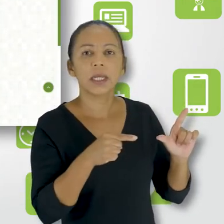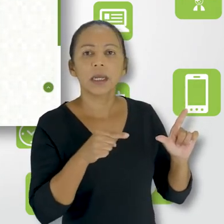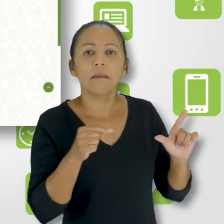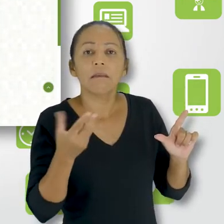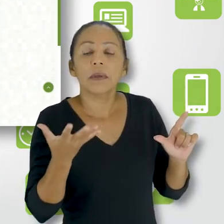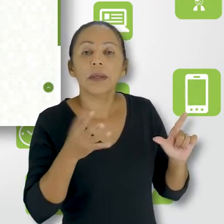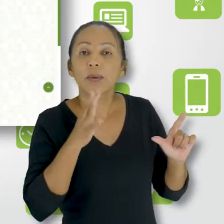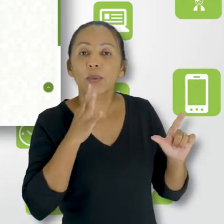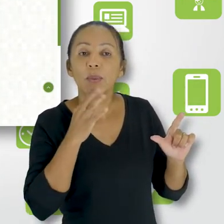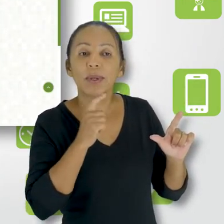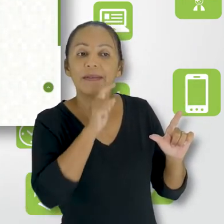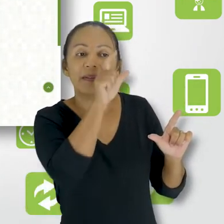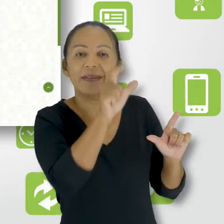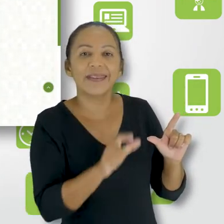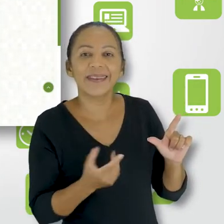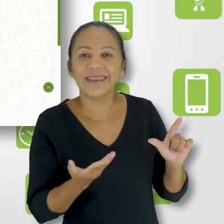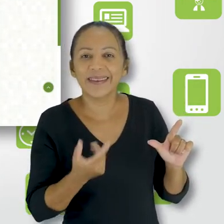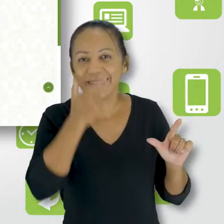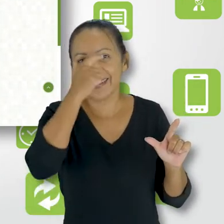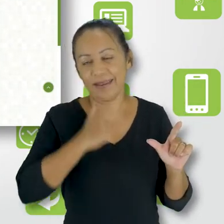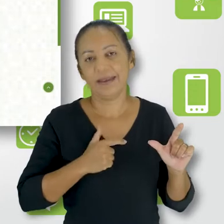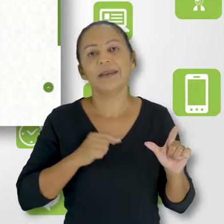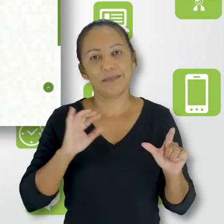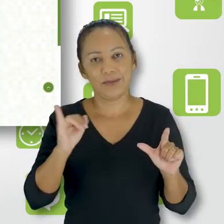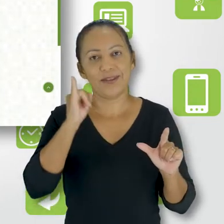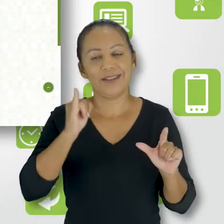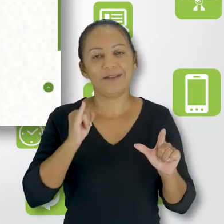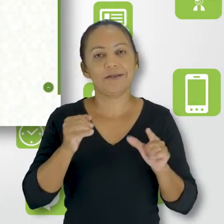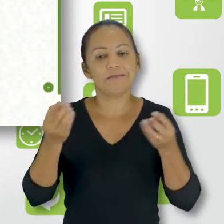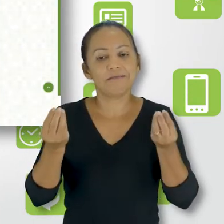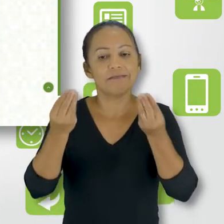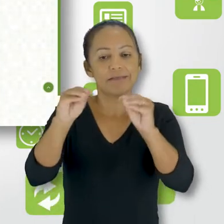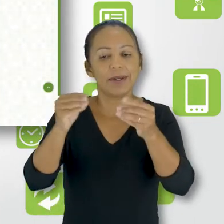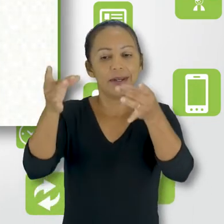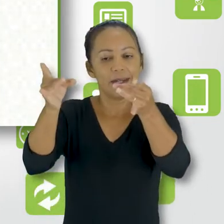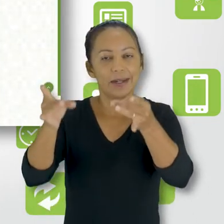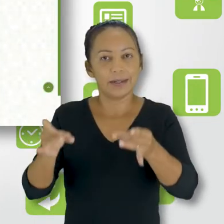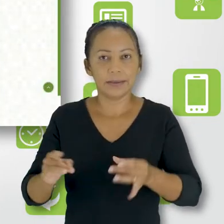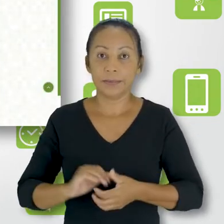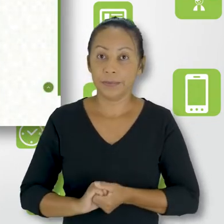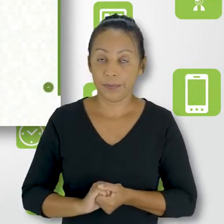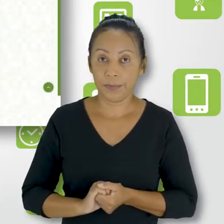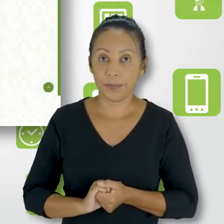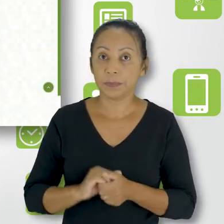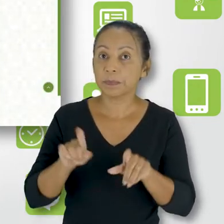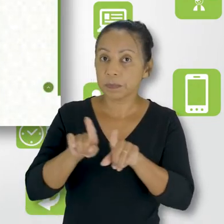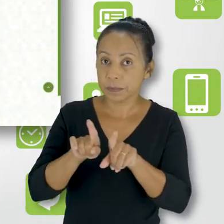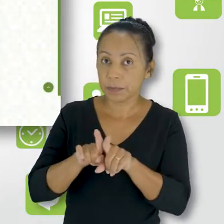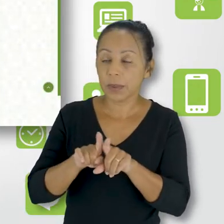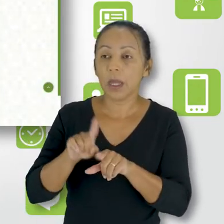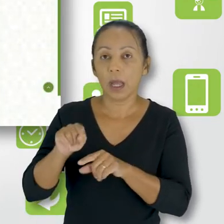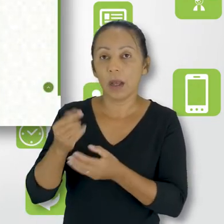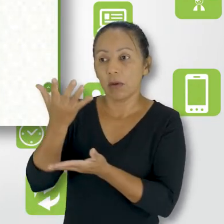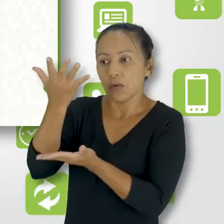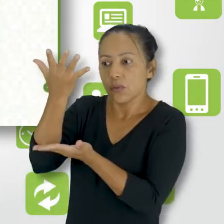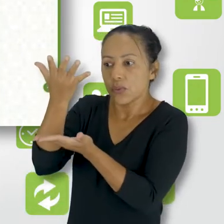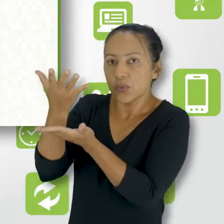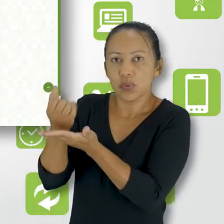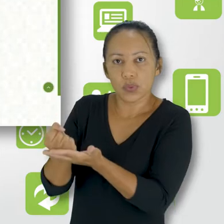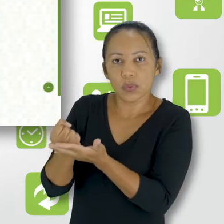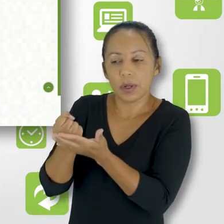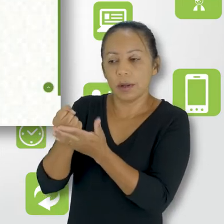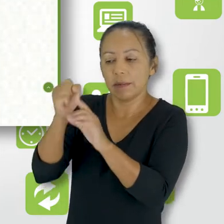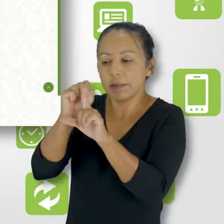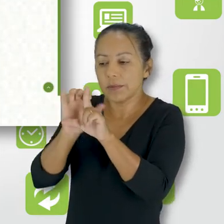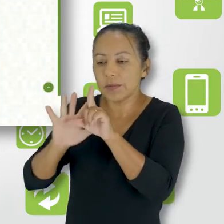você é, ela quer conhecer um pouco sobre você. Então é legal você preencher a descrição. Além disso, outra coisa muito importante é fazer o upload